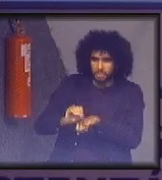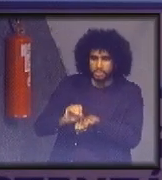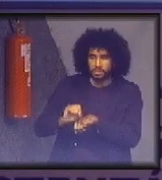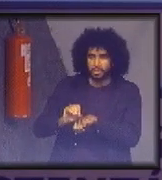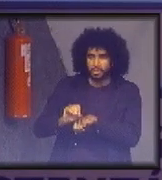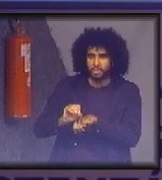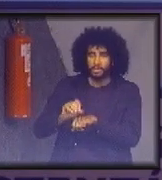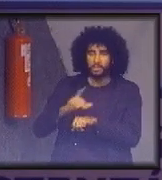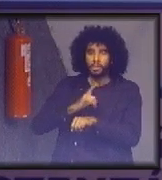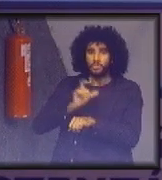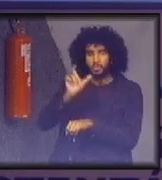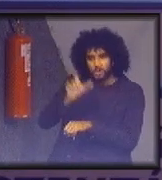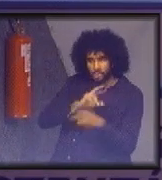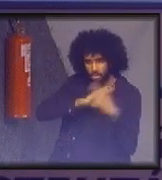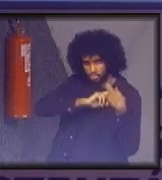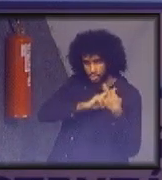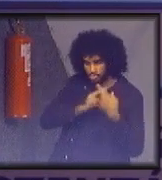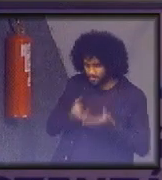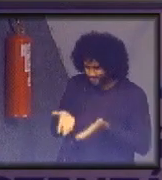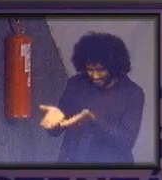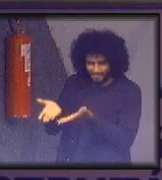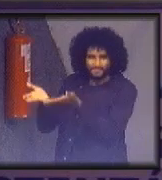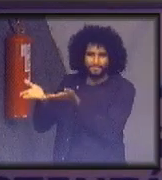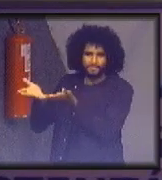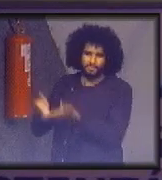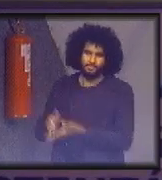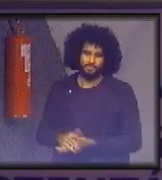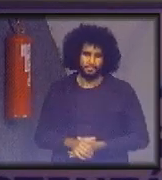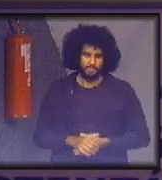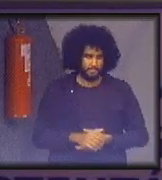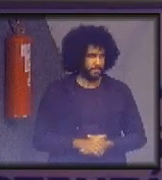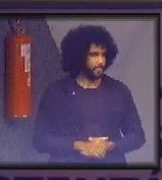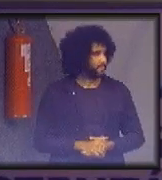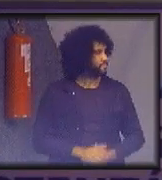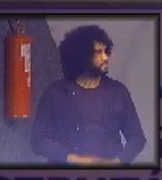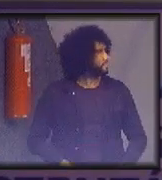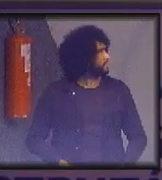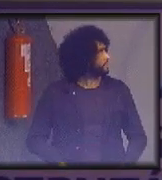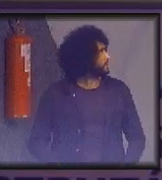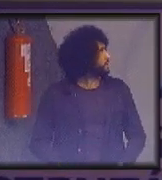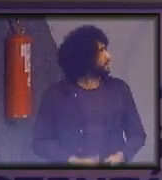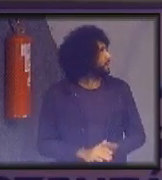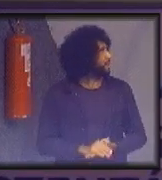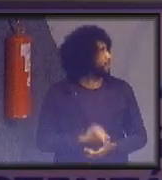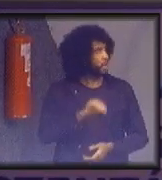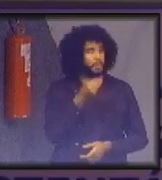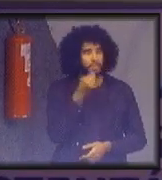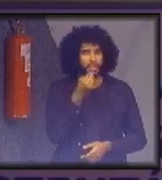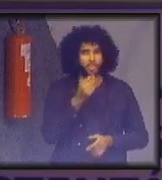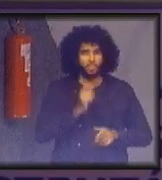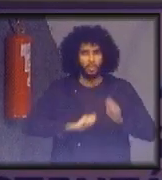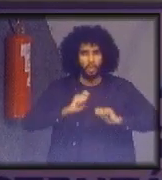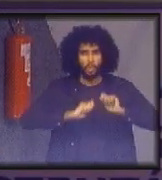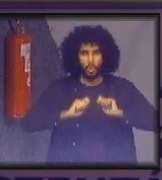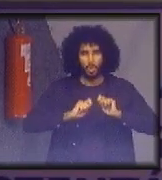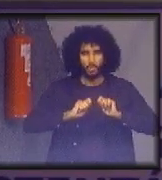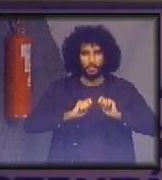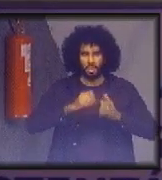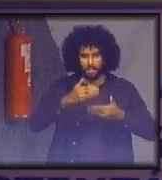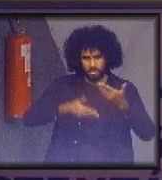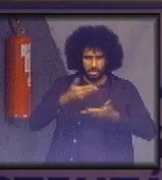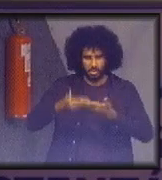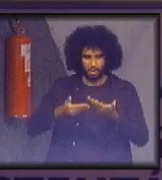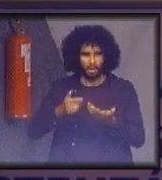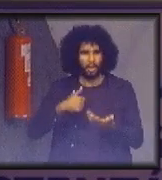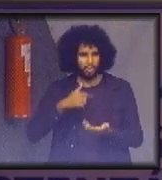multiplicadores e depois com todos os colaboradores. Oportunidades de economia circular, que aí não são essas que eu